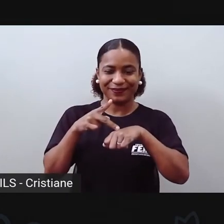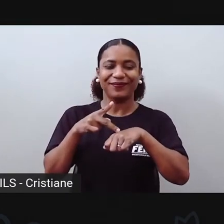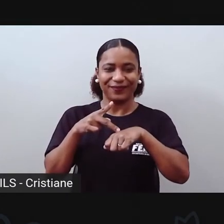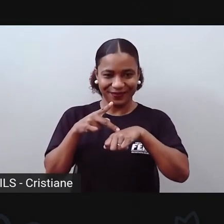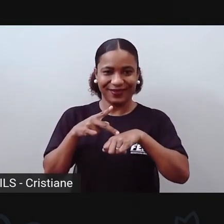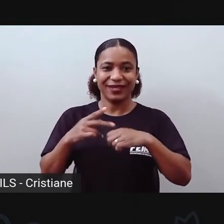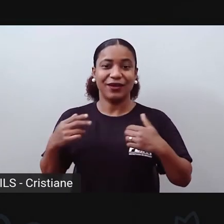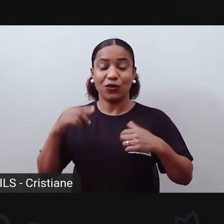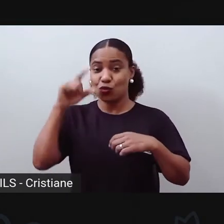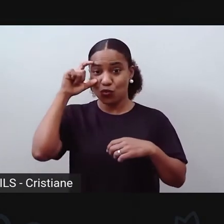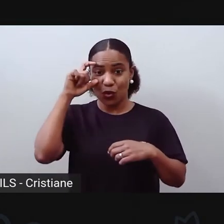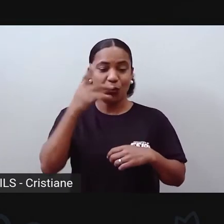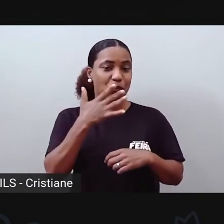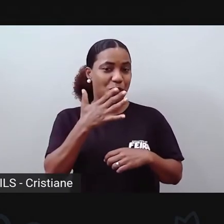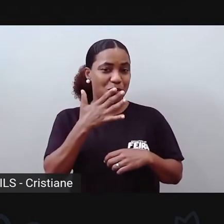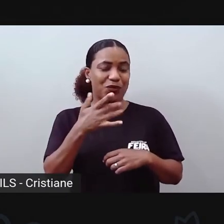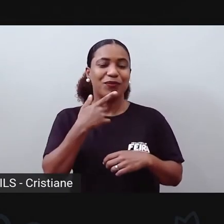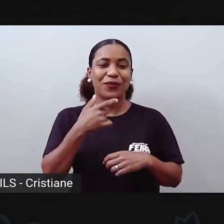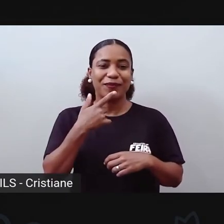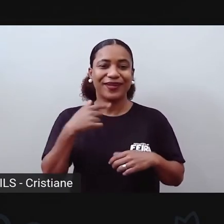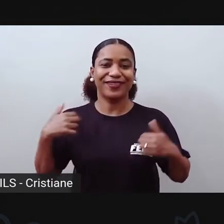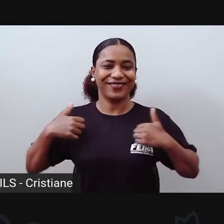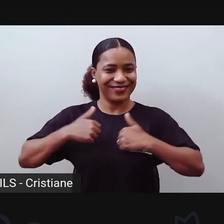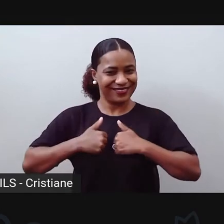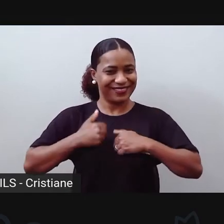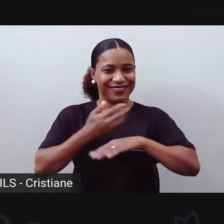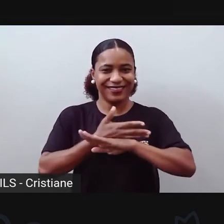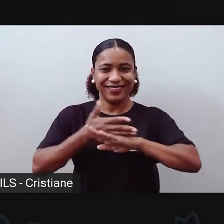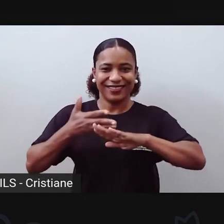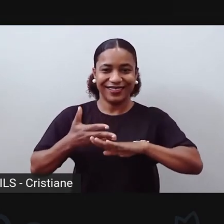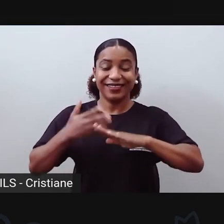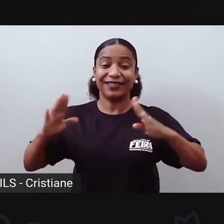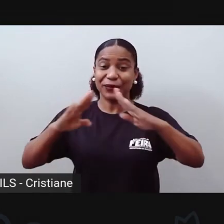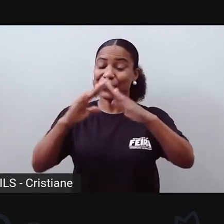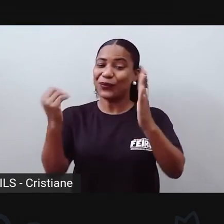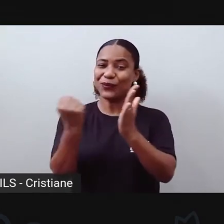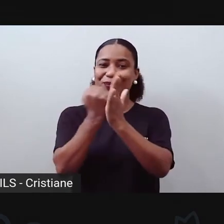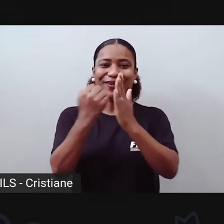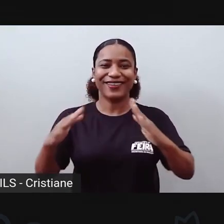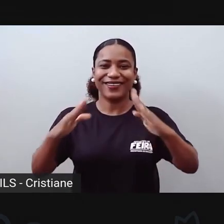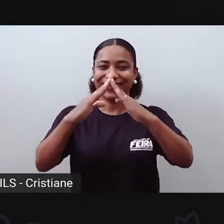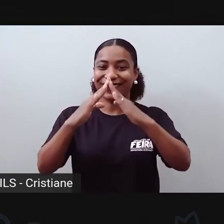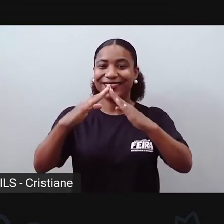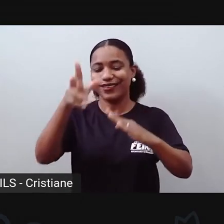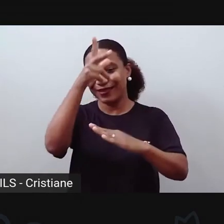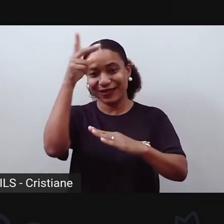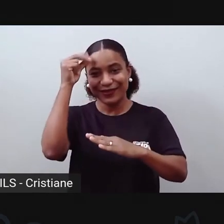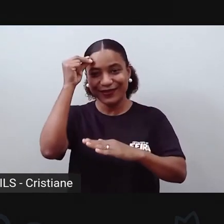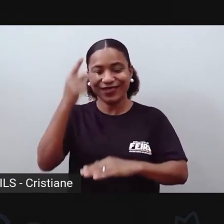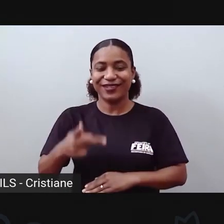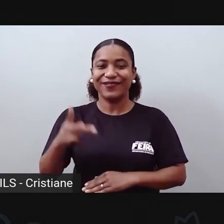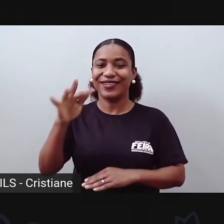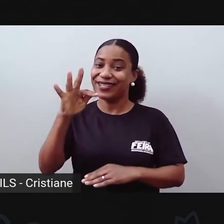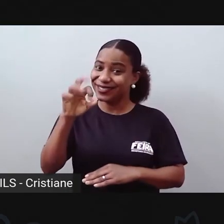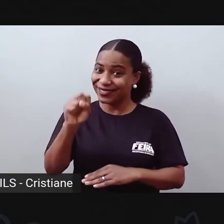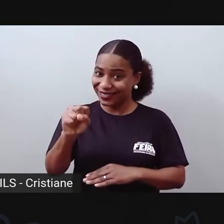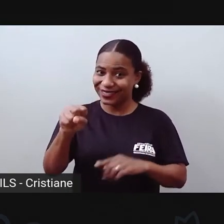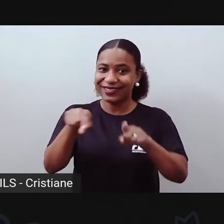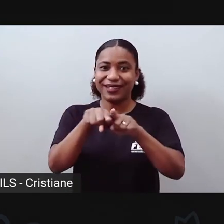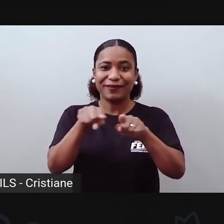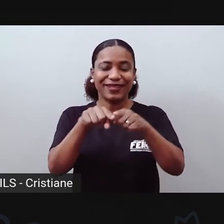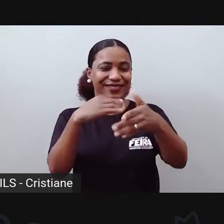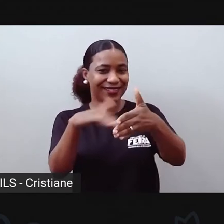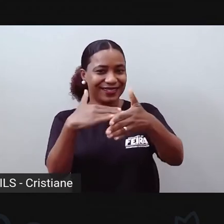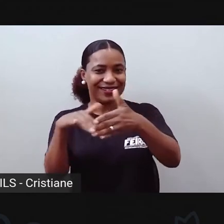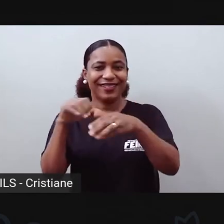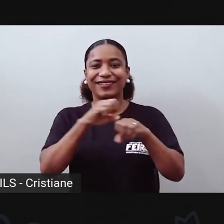um óculos vermelho, um jaleco branco, atrás de mim tem a logomarca da Prefeitura Municipal de Ferreira de Santana, da Secretaria